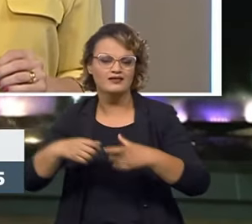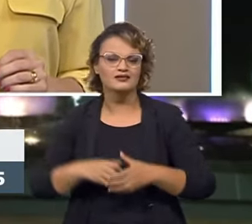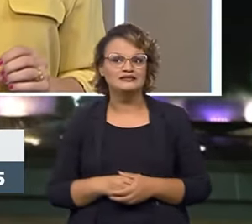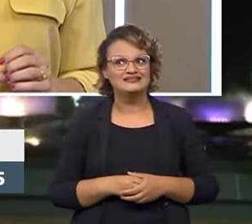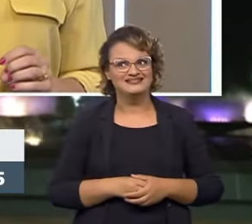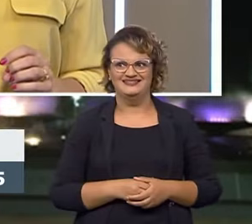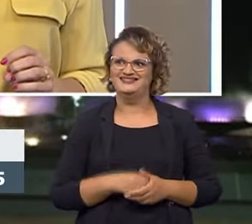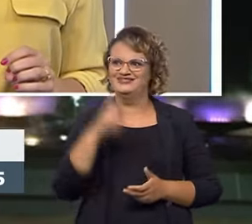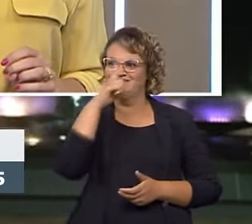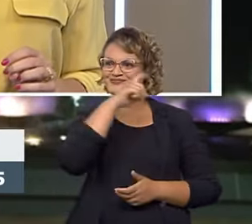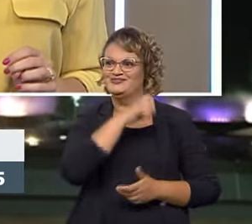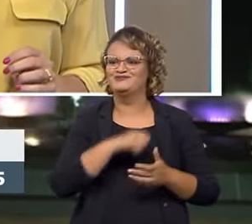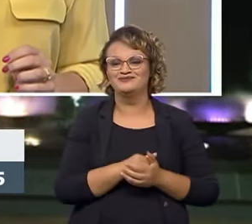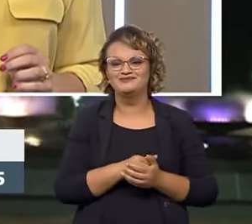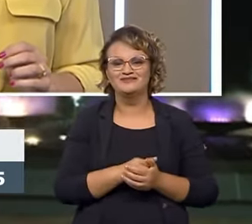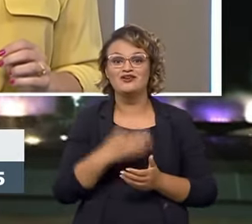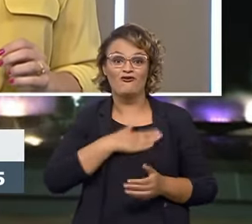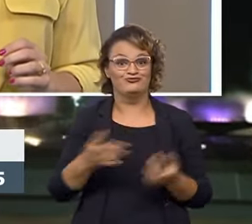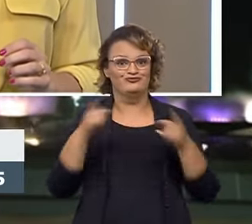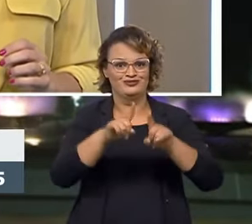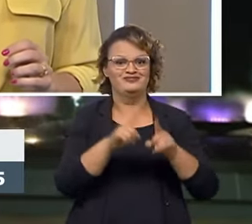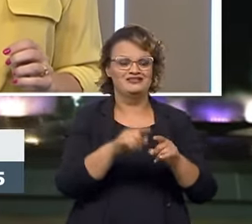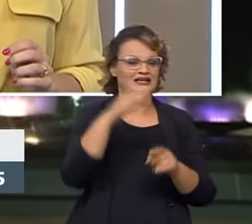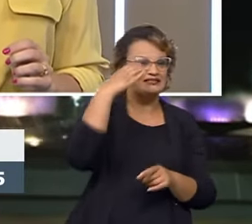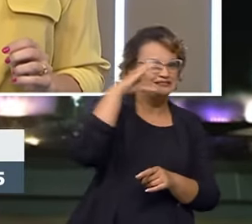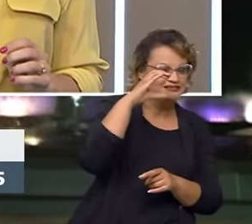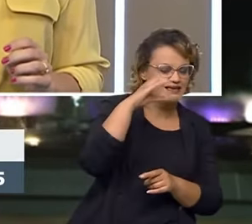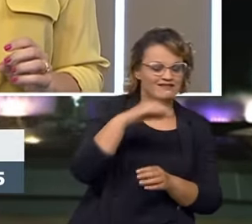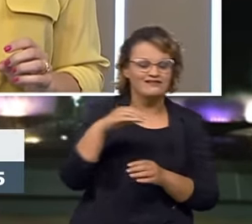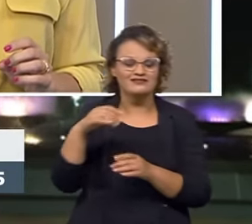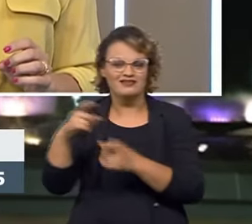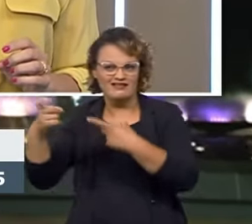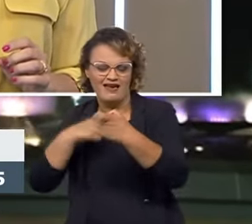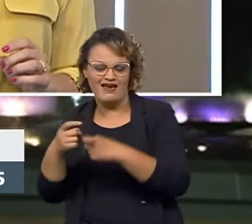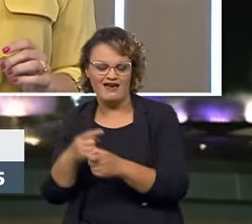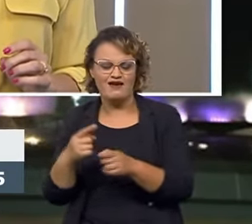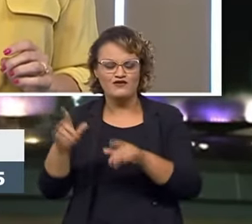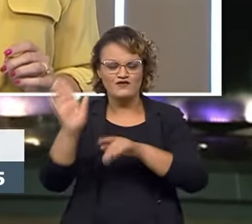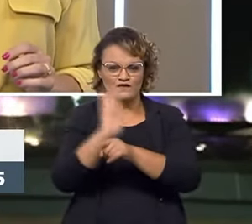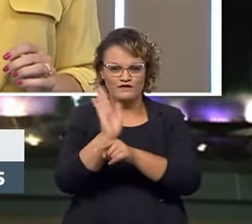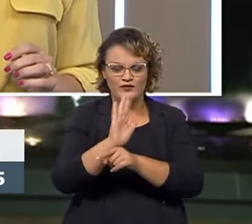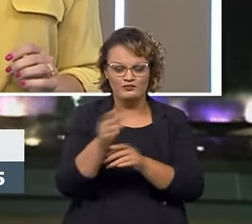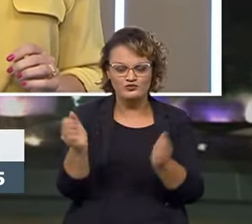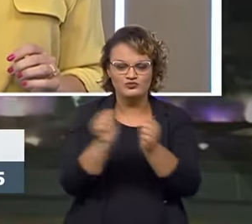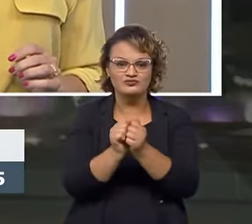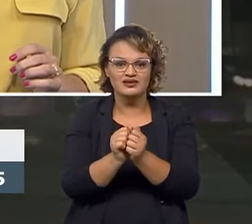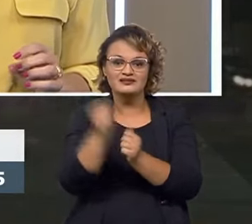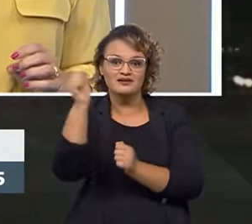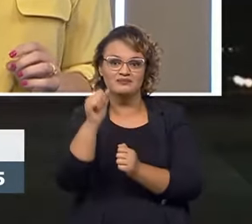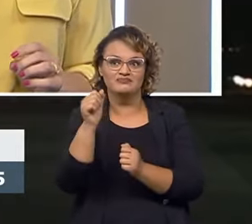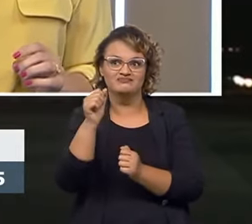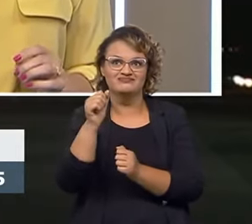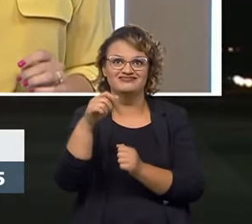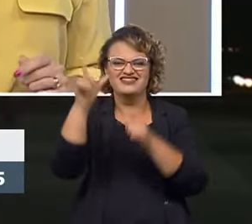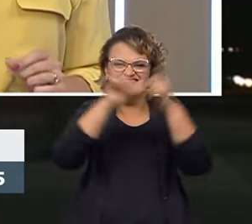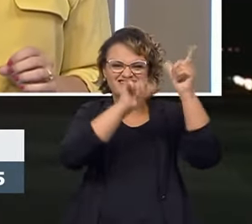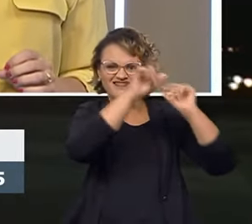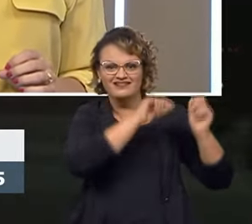difícil a pergunta, mas dá para juntar os dois. Tem ficção científica que são filmes de guerra. City 1? Guerra nas Estrelas, por exemplo.